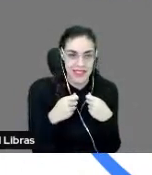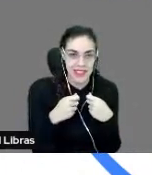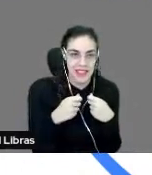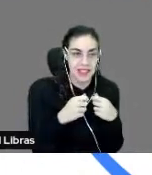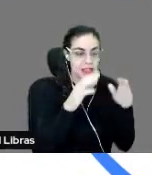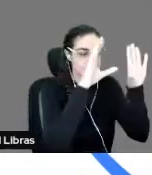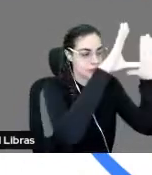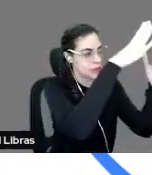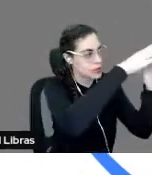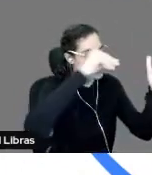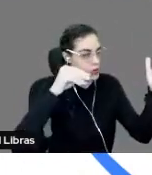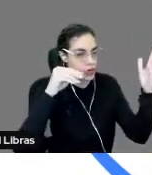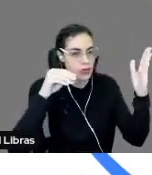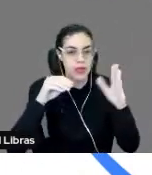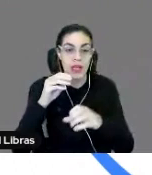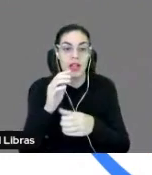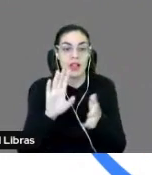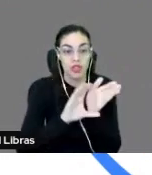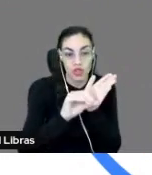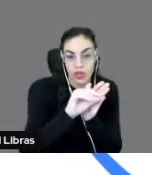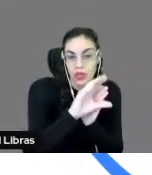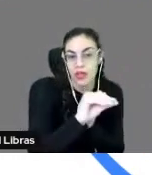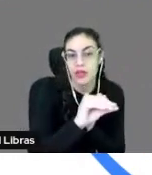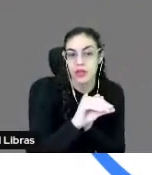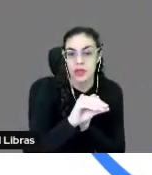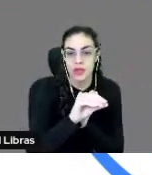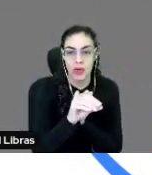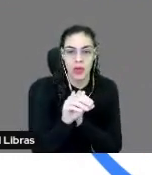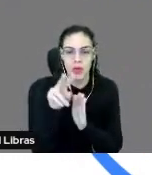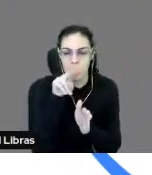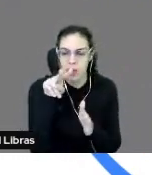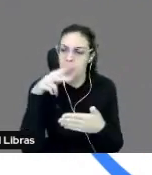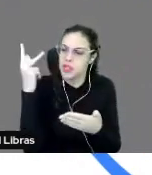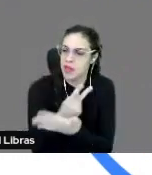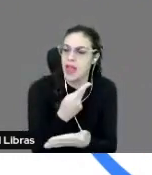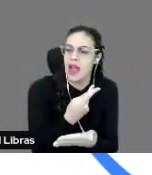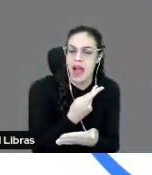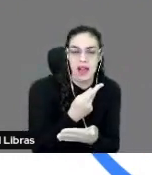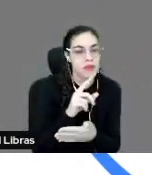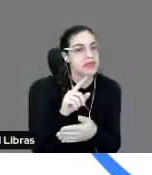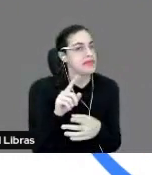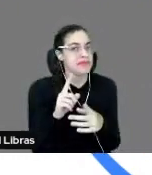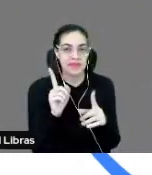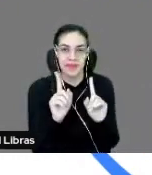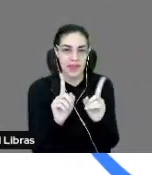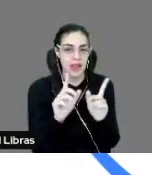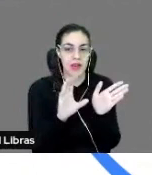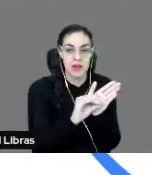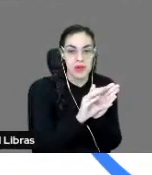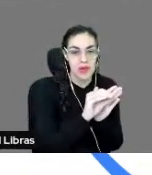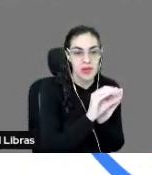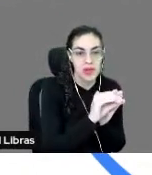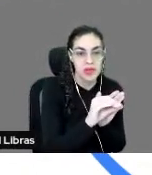jogar no Google para saber se o aluno plagiou, se o aluno não citou. Na verdade, o Google já vai fazer isso por nós, porque ele vai